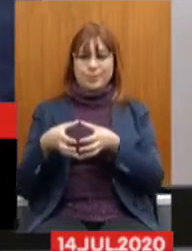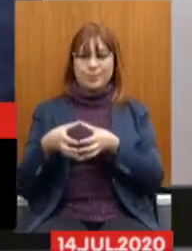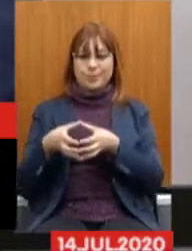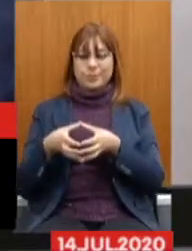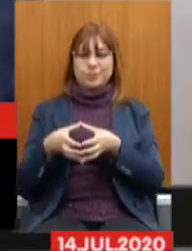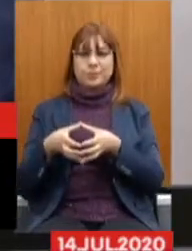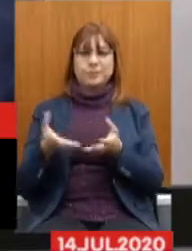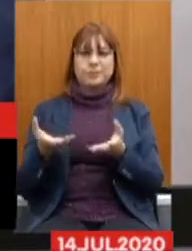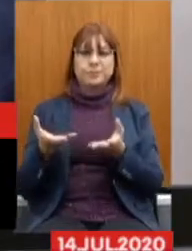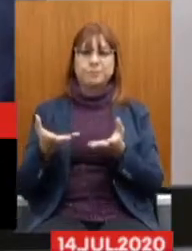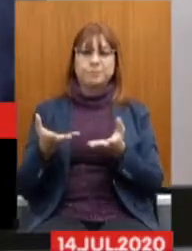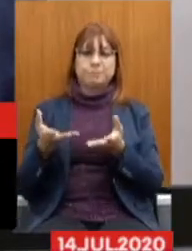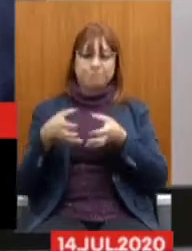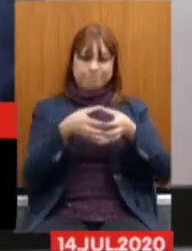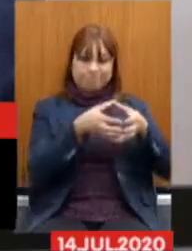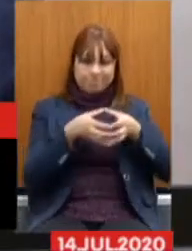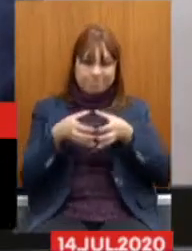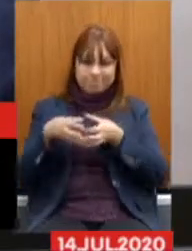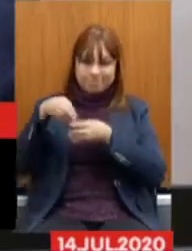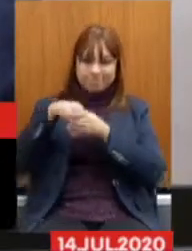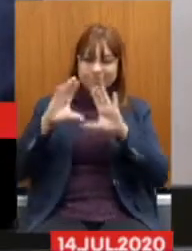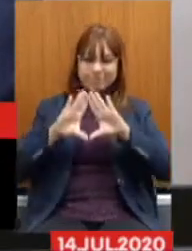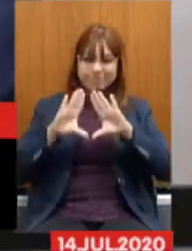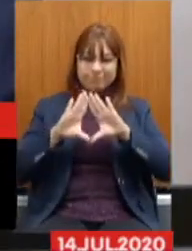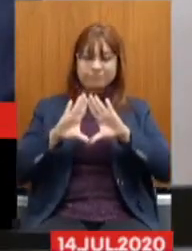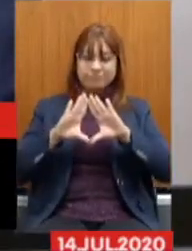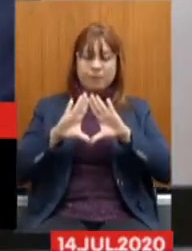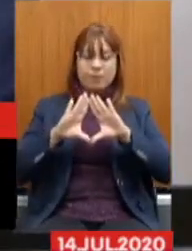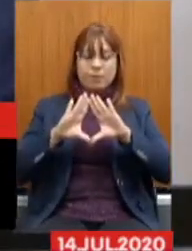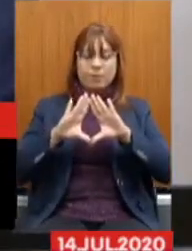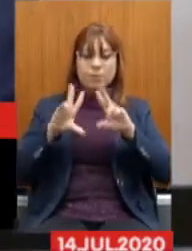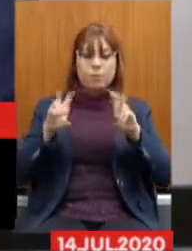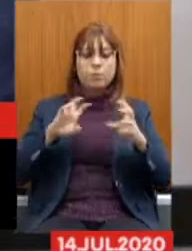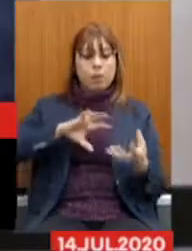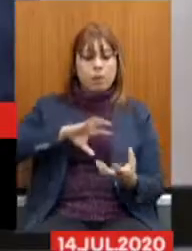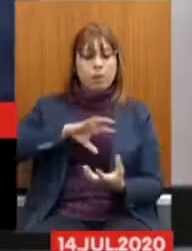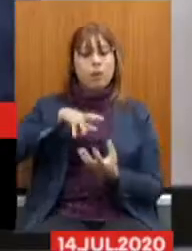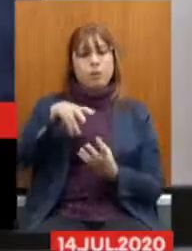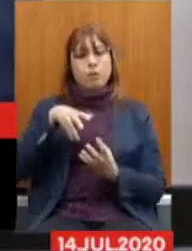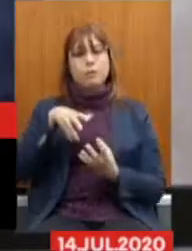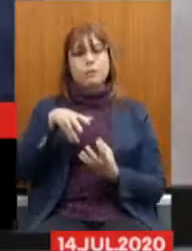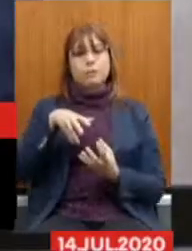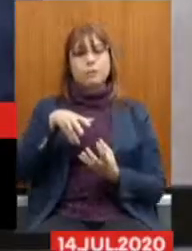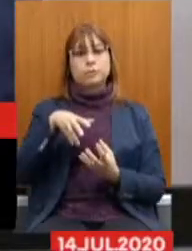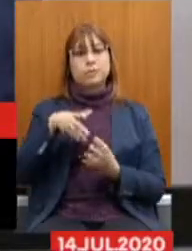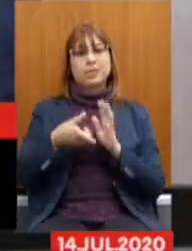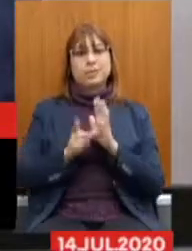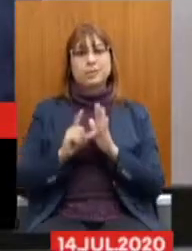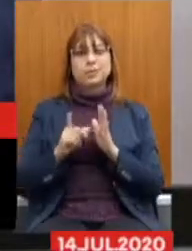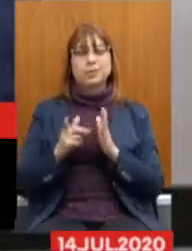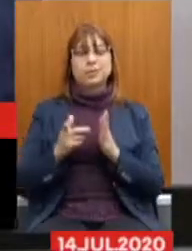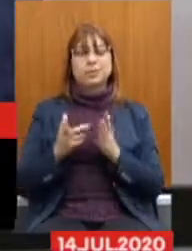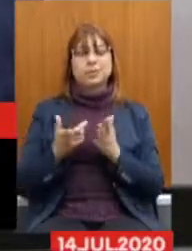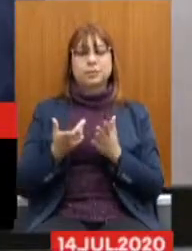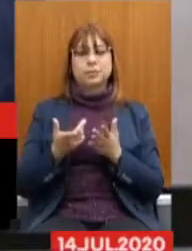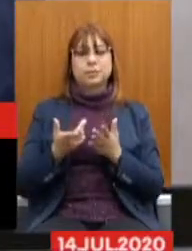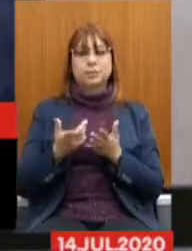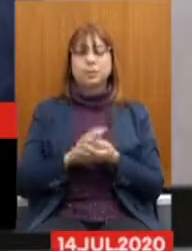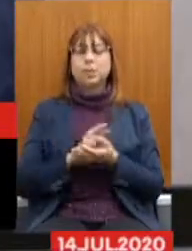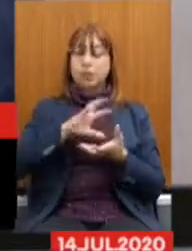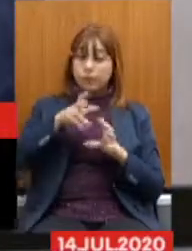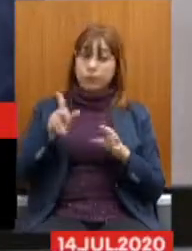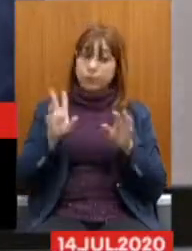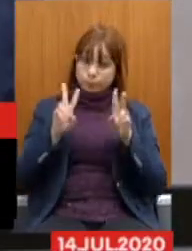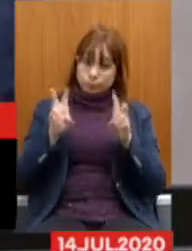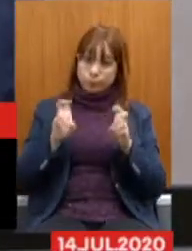Legislativa, que a reforma, a reforma questionada da Previdência, as